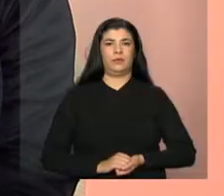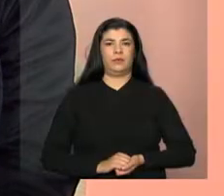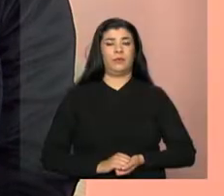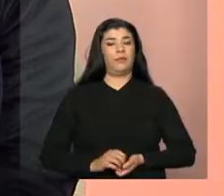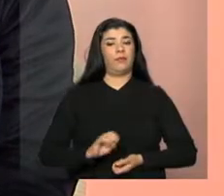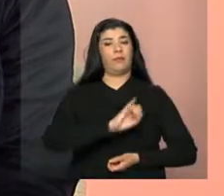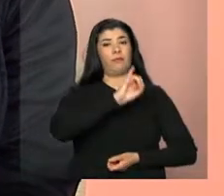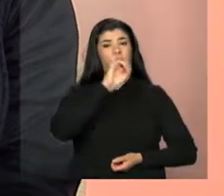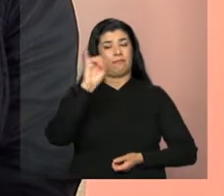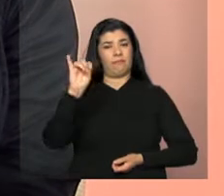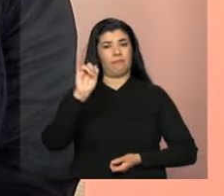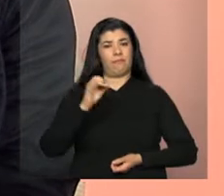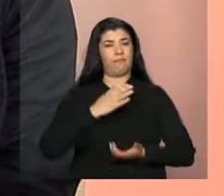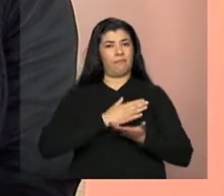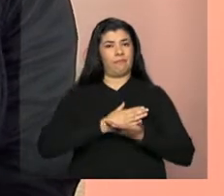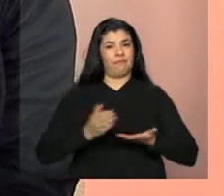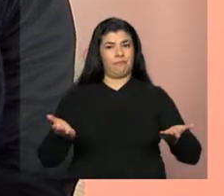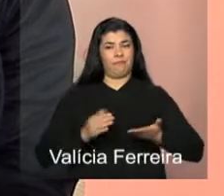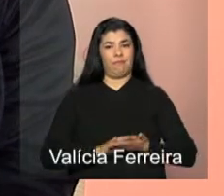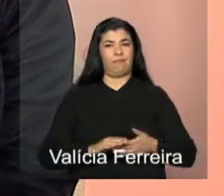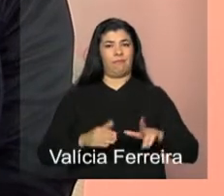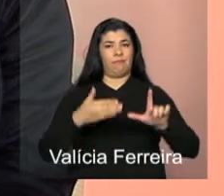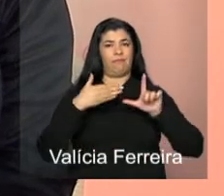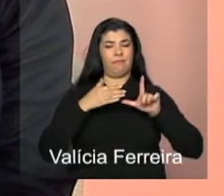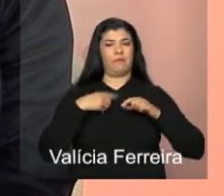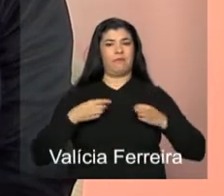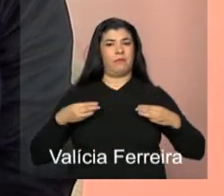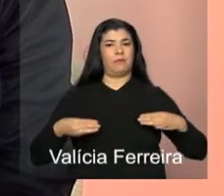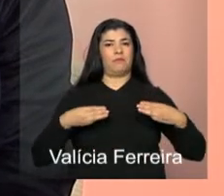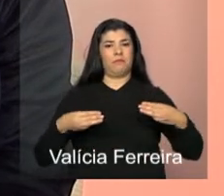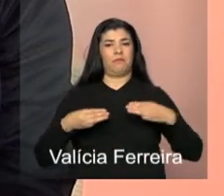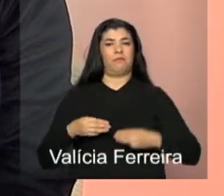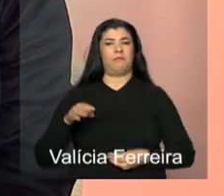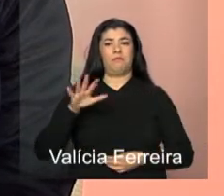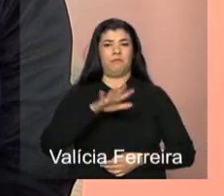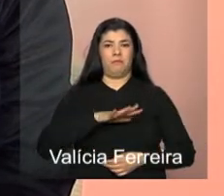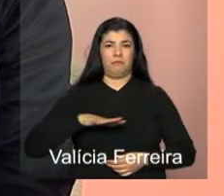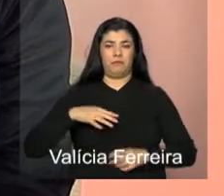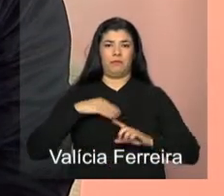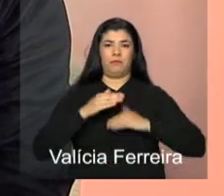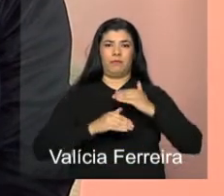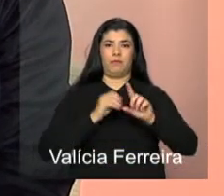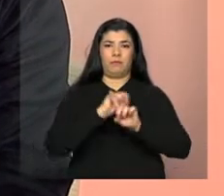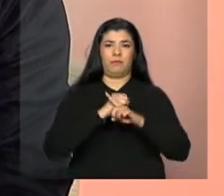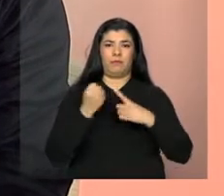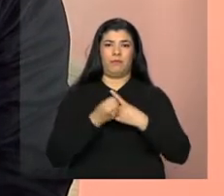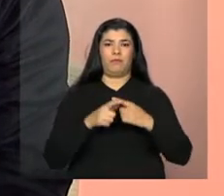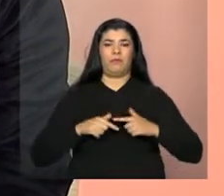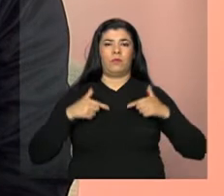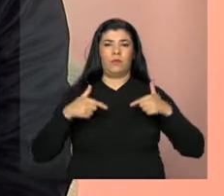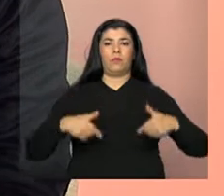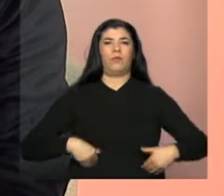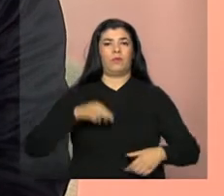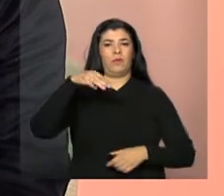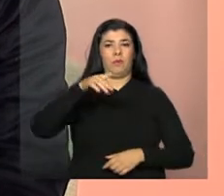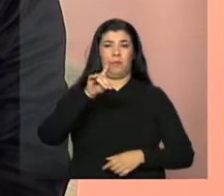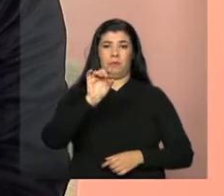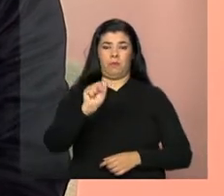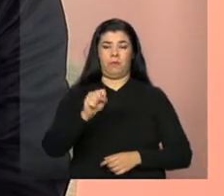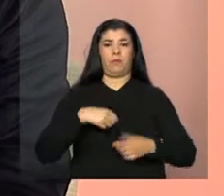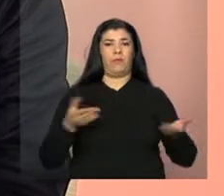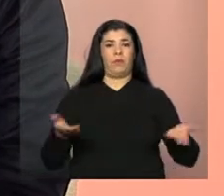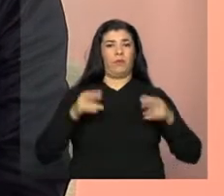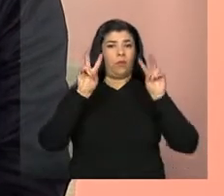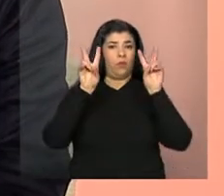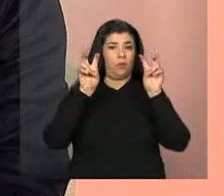Olá, está no ar a teleconferência do Ministério do Desenvolvimento Social e Combate à Fome, o MDS. O tema de